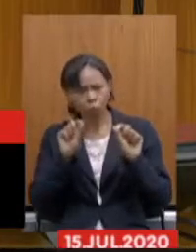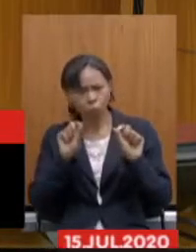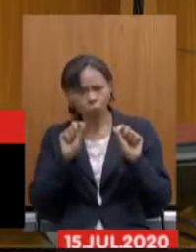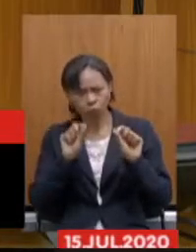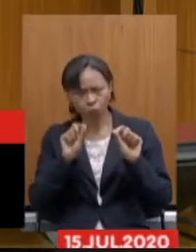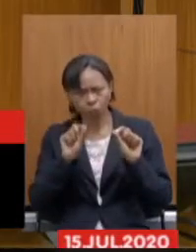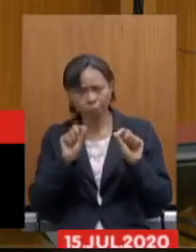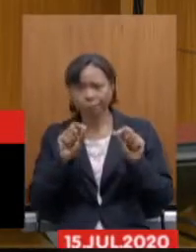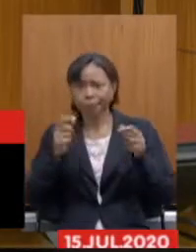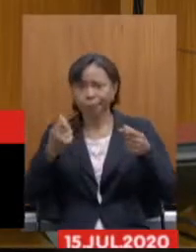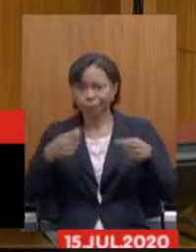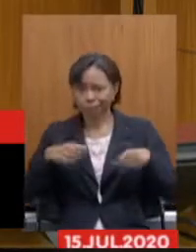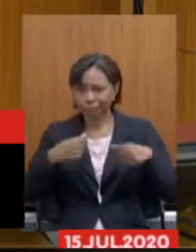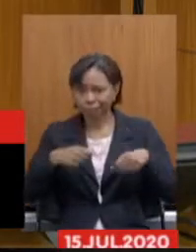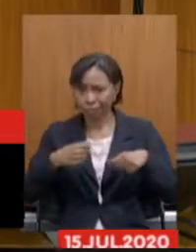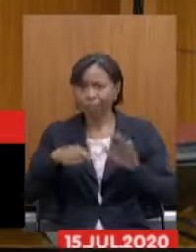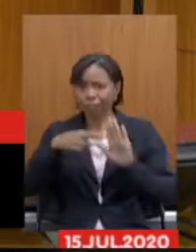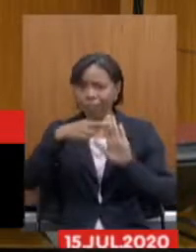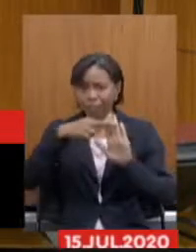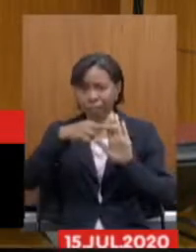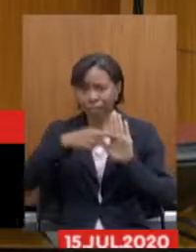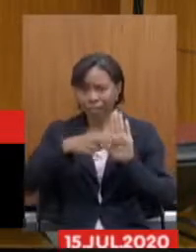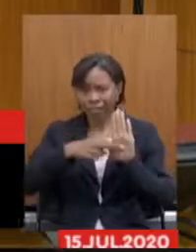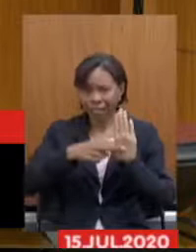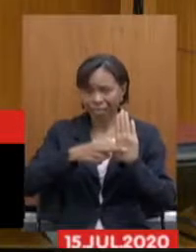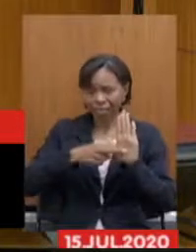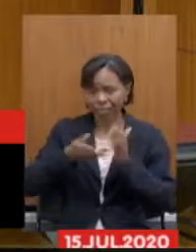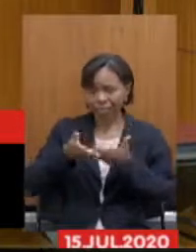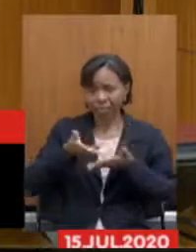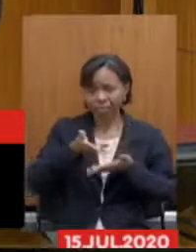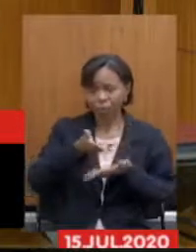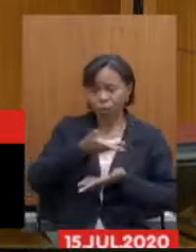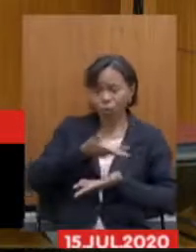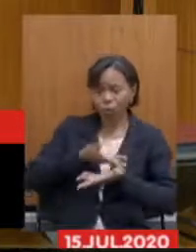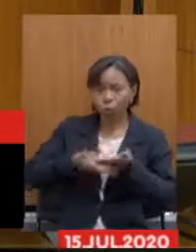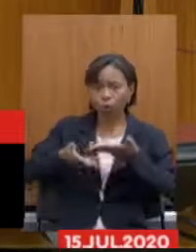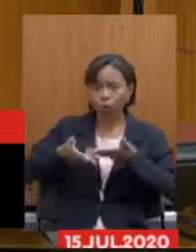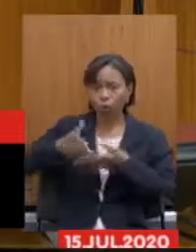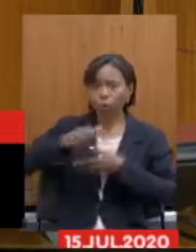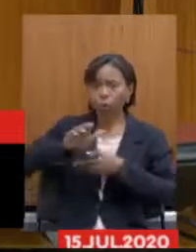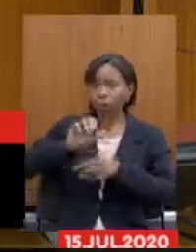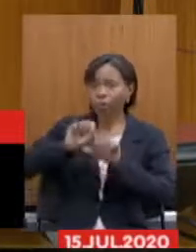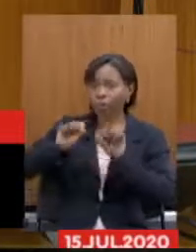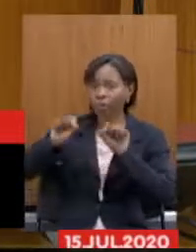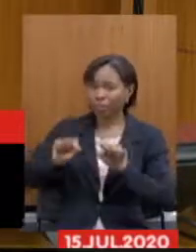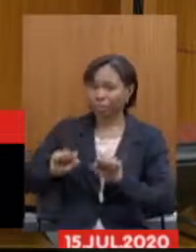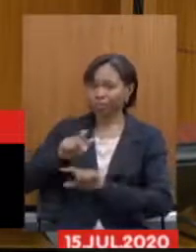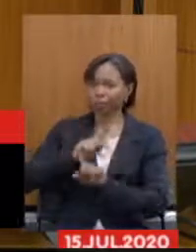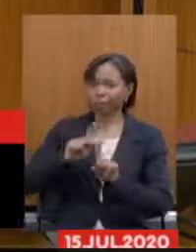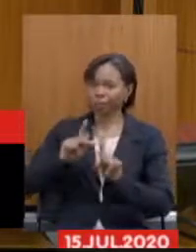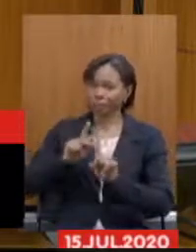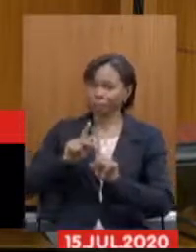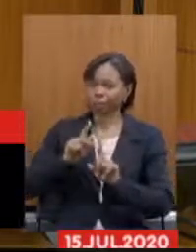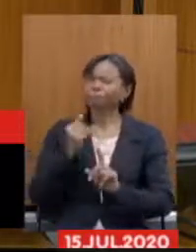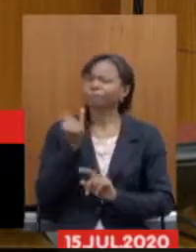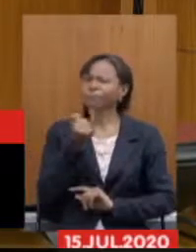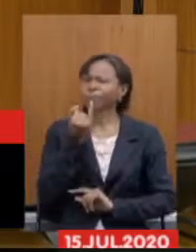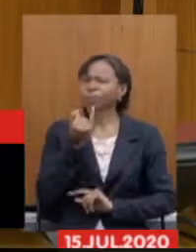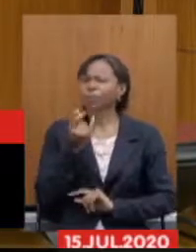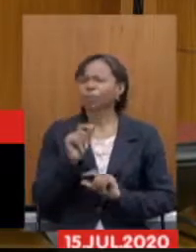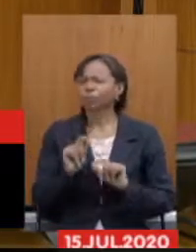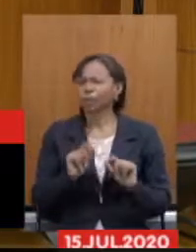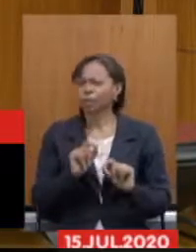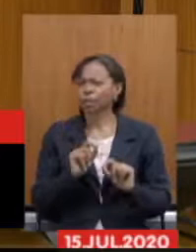regras de migração para o sistema previdenciário. E aqui faço uma observação importante. Todos os